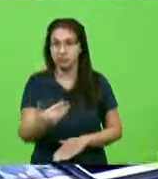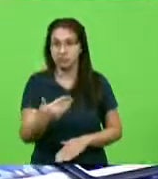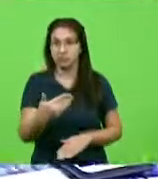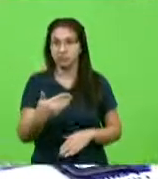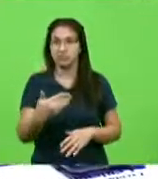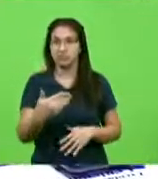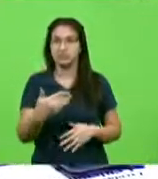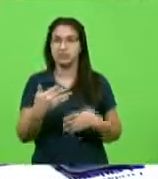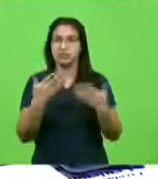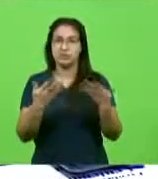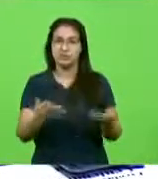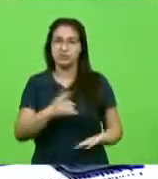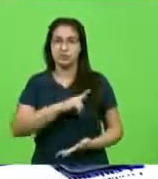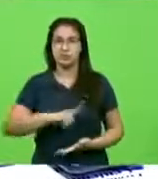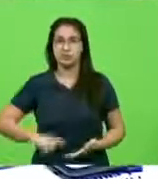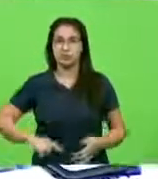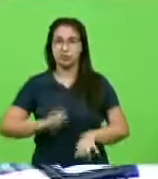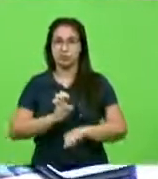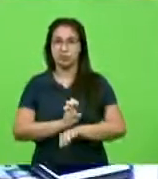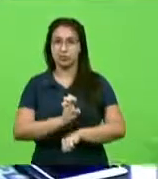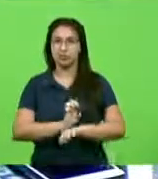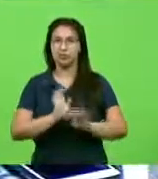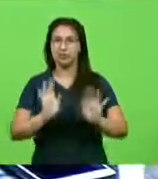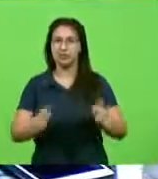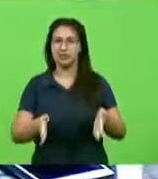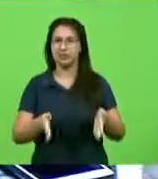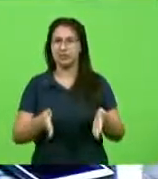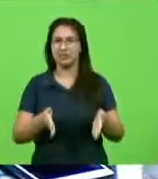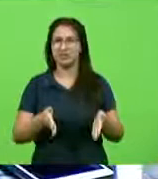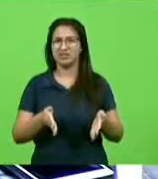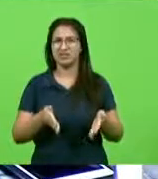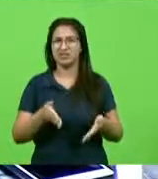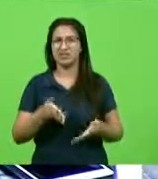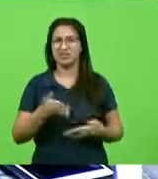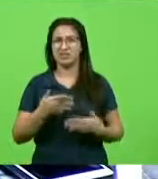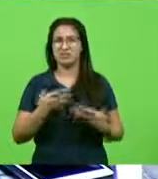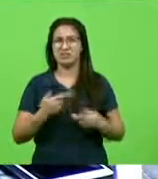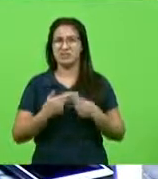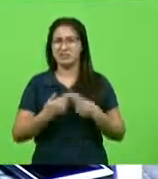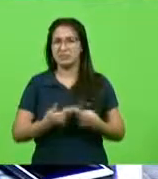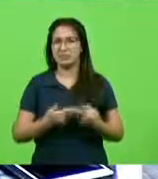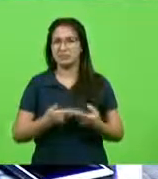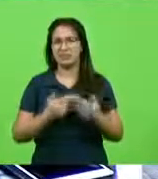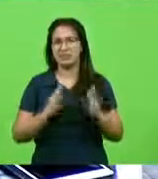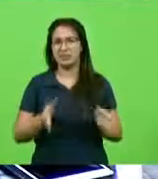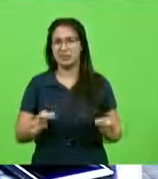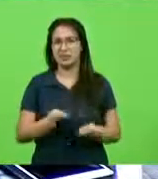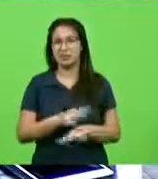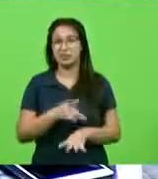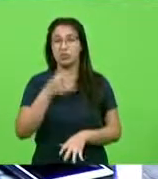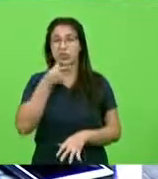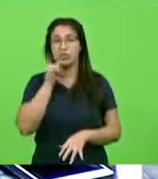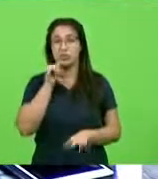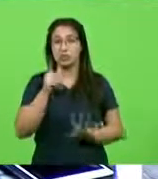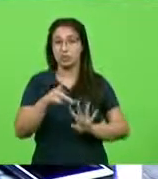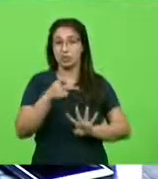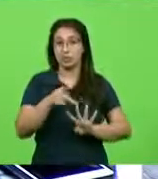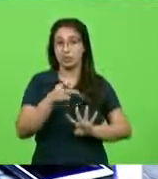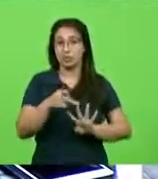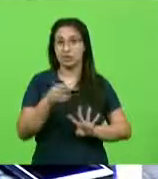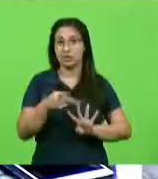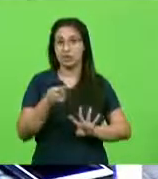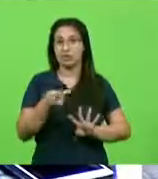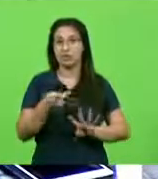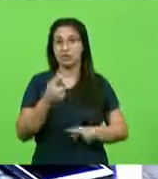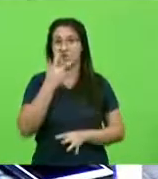pedir uma sensibilidade do governo do Estado. Mas já passou do tempo da sensibilidade, eu acho que ontem a portaria mesmo foi um balde de água fria em cima